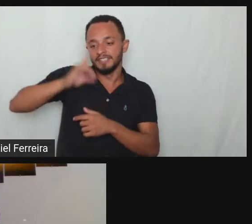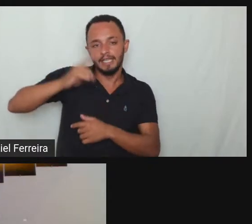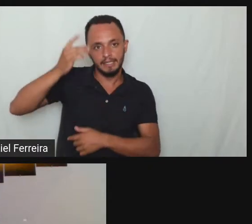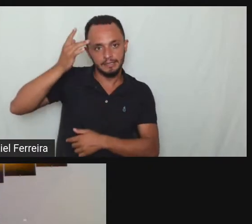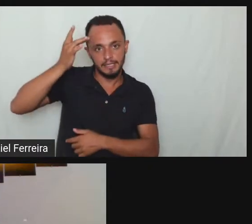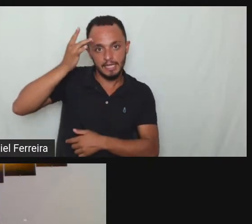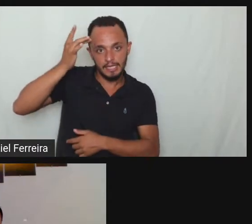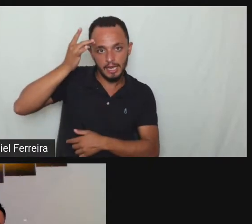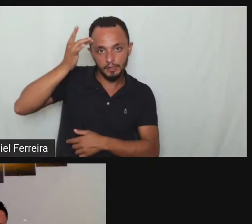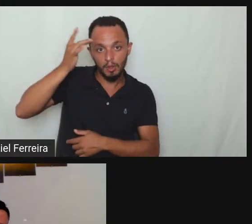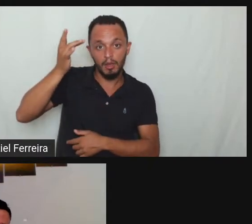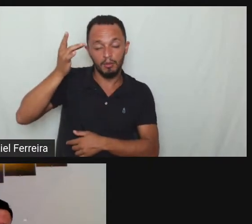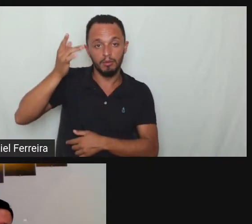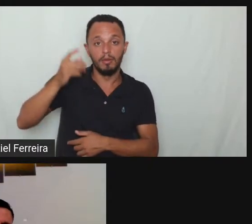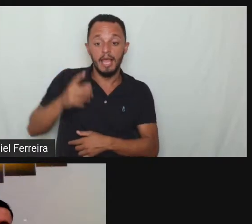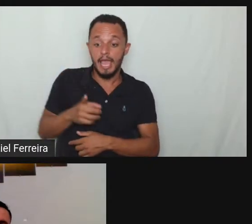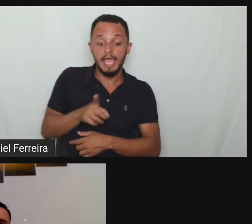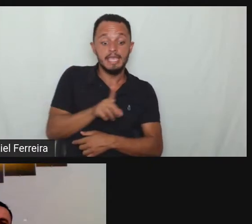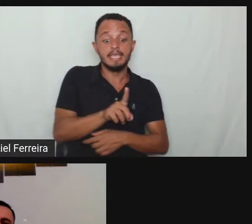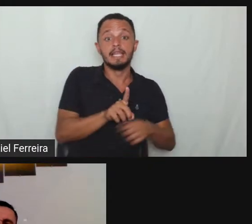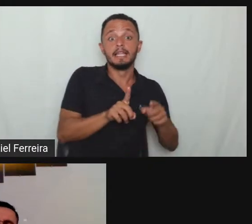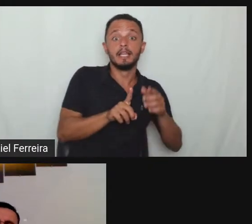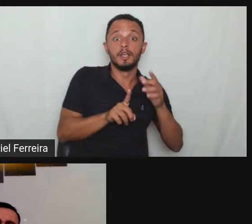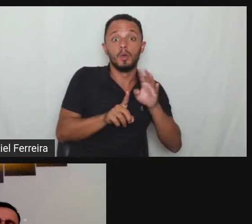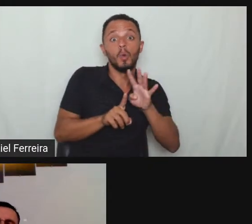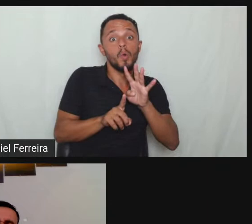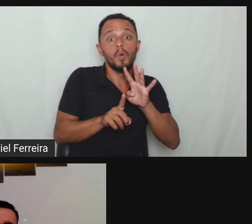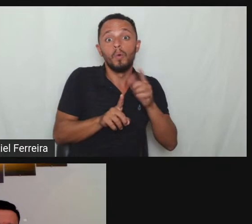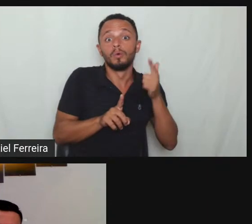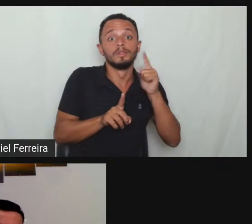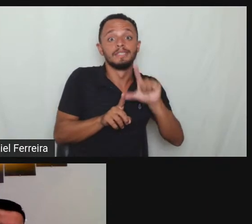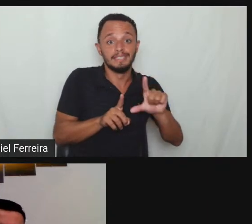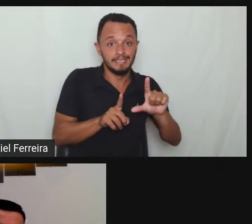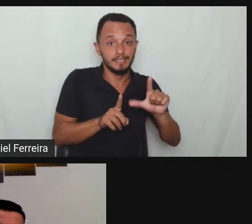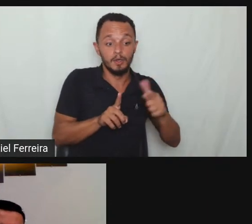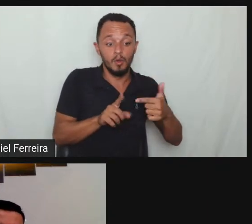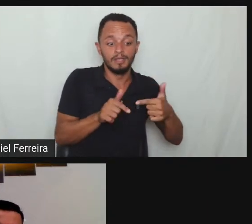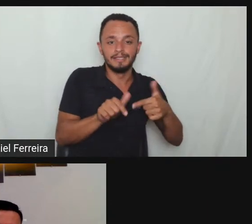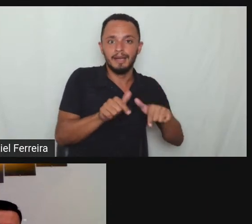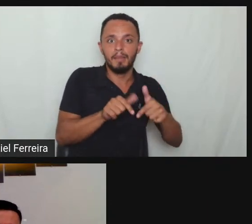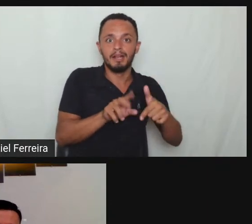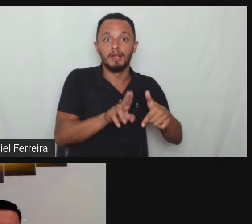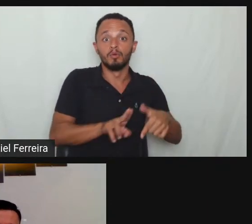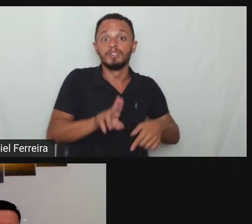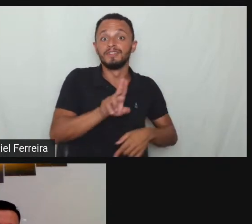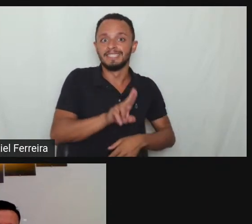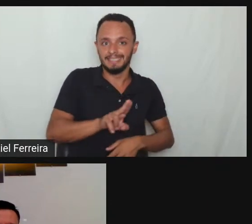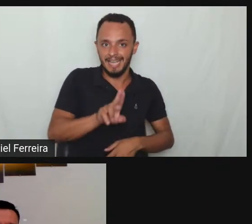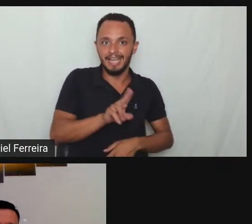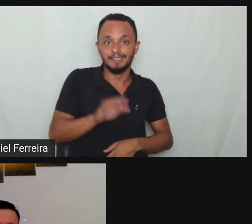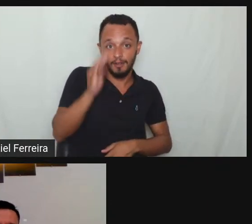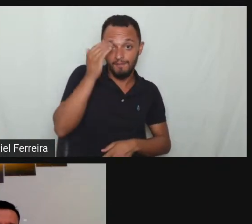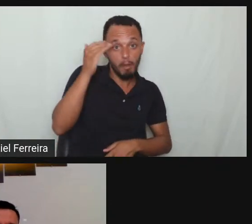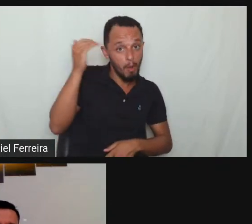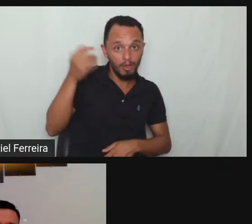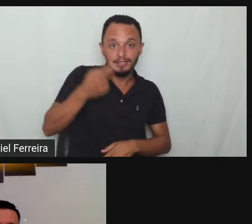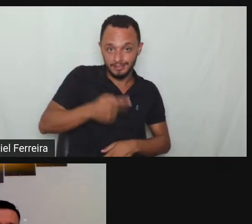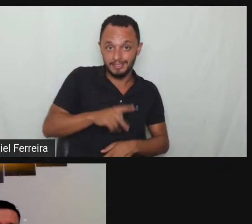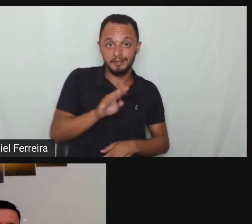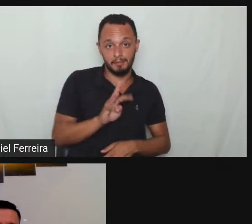porteiro de uma universidade famosa aqui de Belo Horizonte e foi trabalhar lá Marcelo